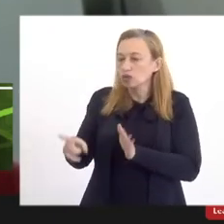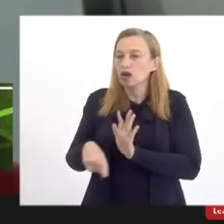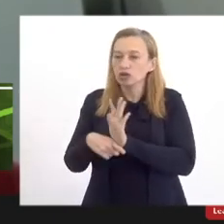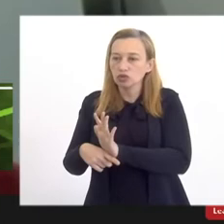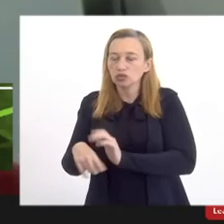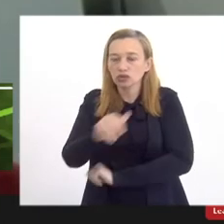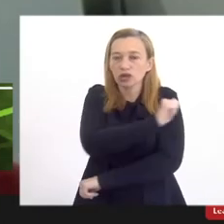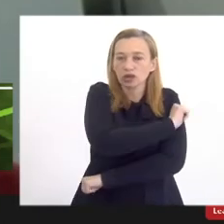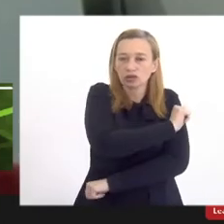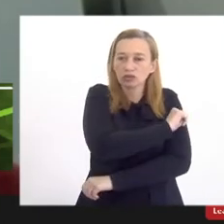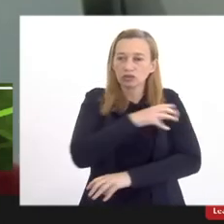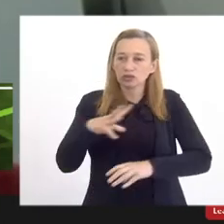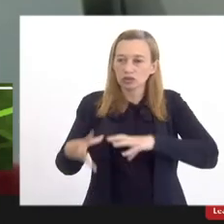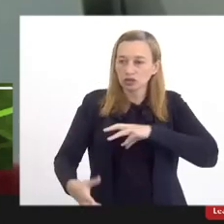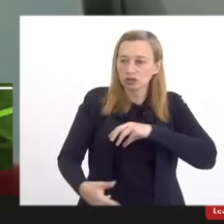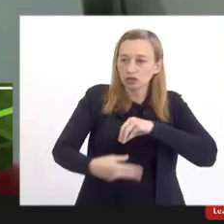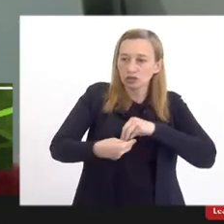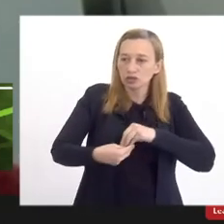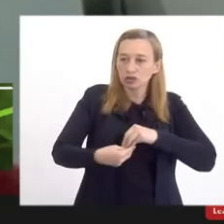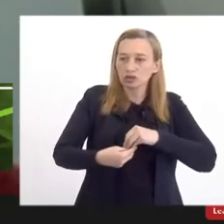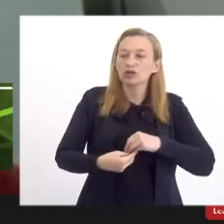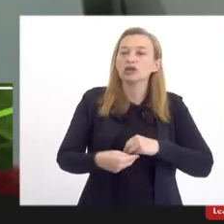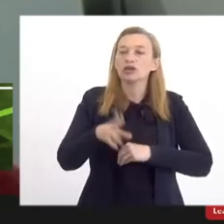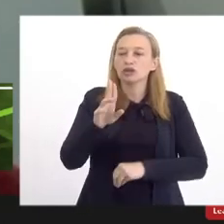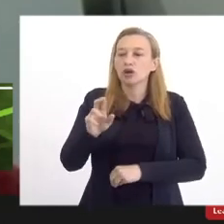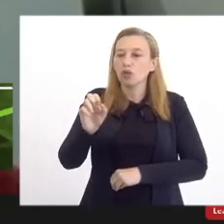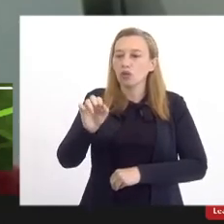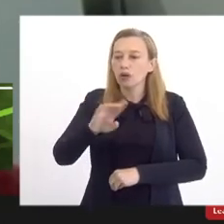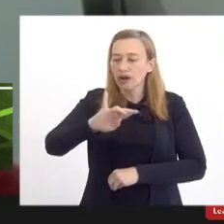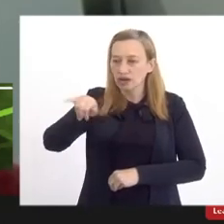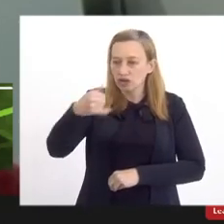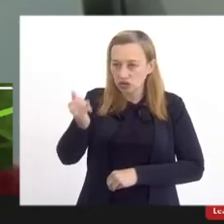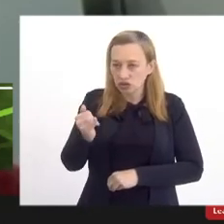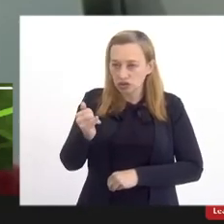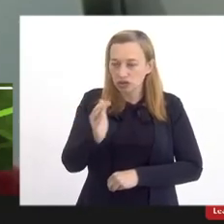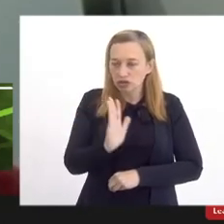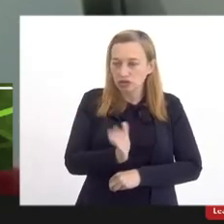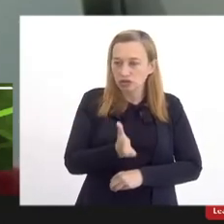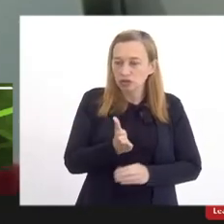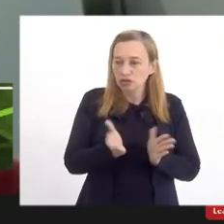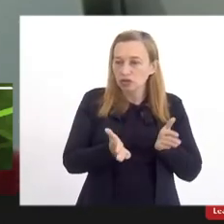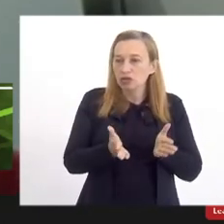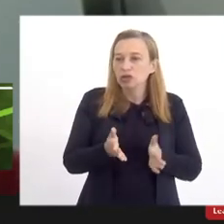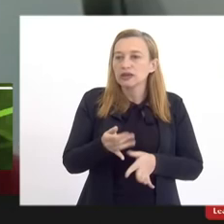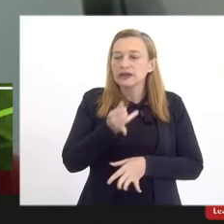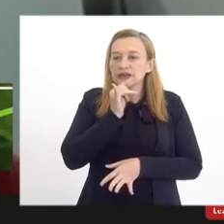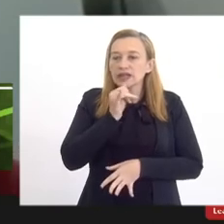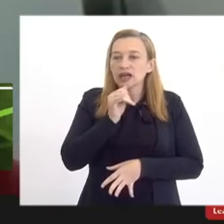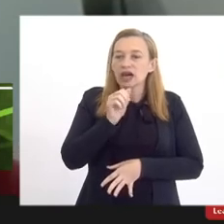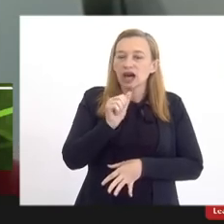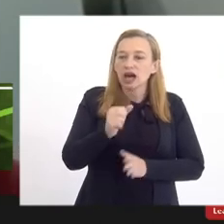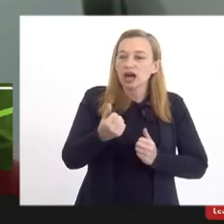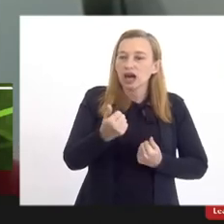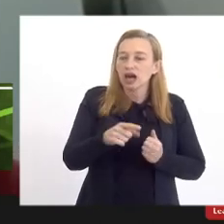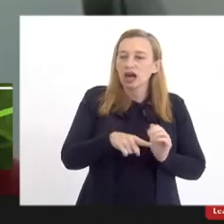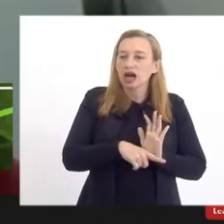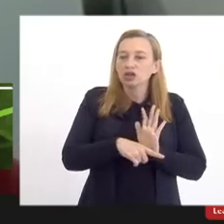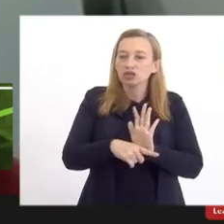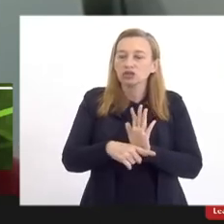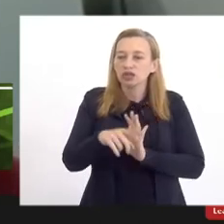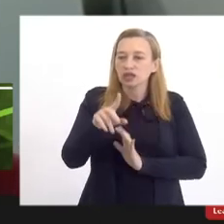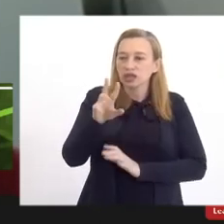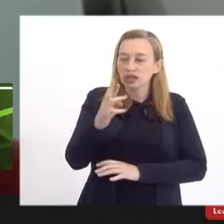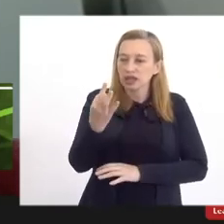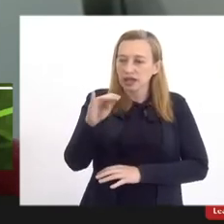que vêm sendo implementadas na UERJ ultimamente, como, por exemplo, auxílio creche para as mães